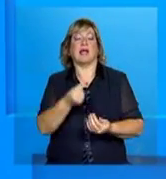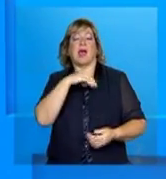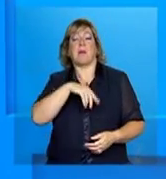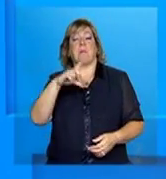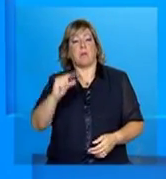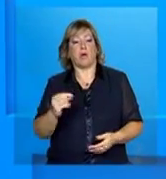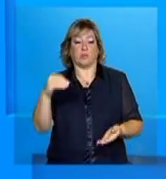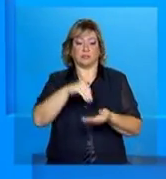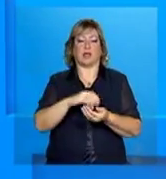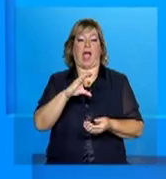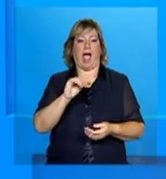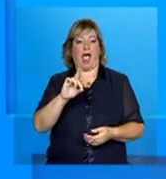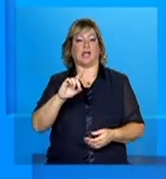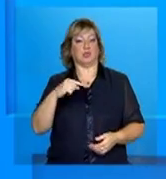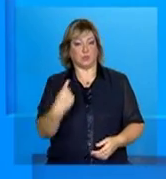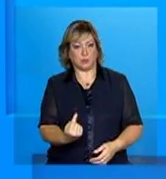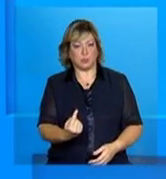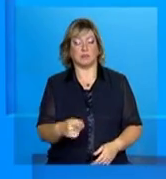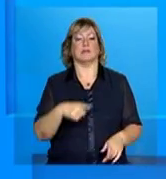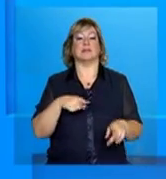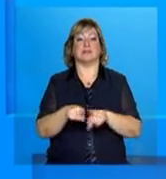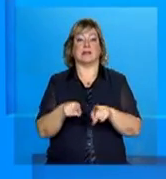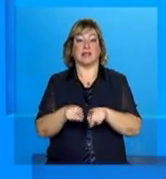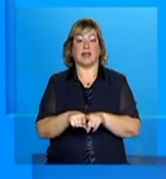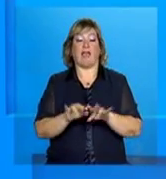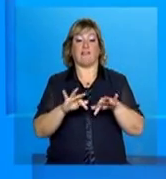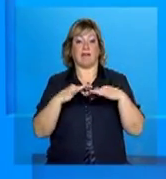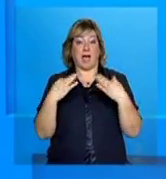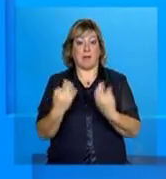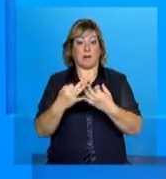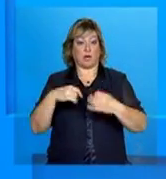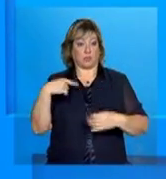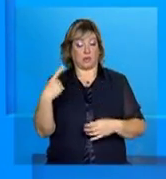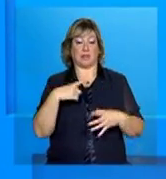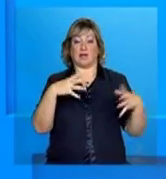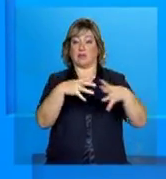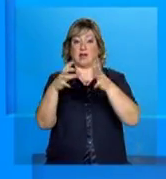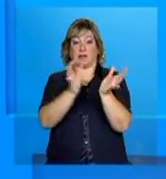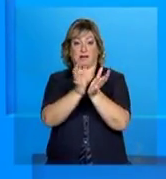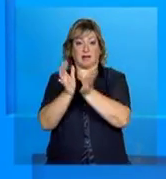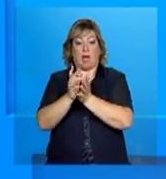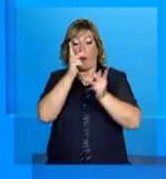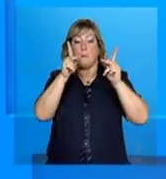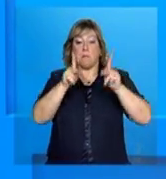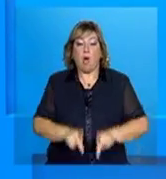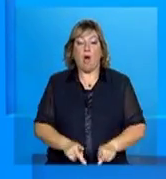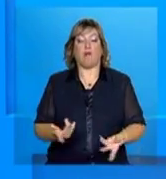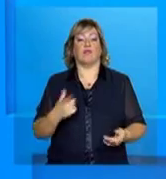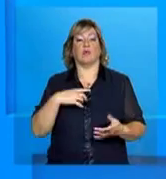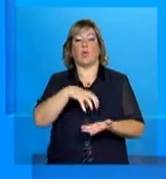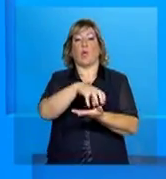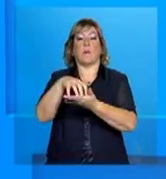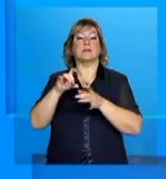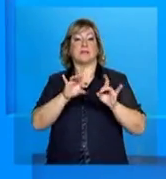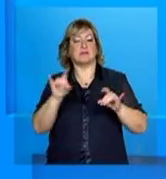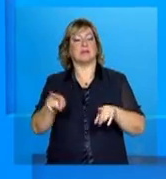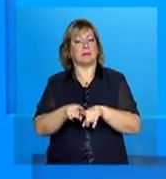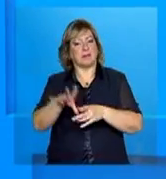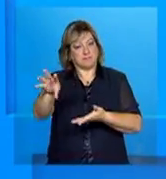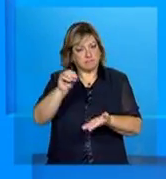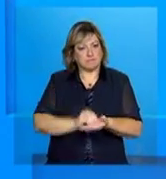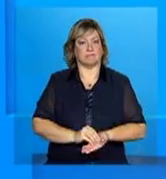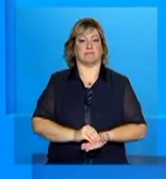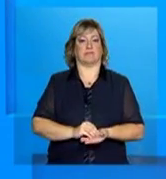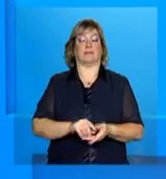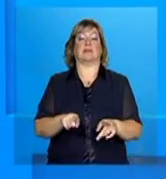Identificar corretamente as famílias que pertencem a povos e comunidades tradicionais e a grupos específicos. E também, é